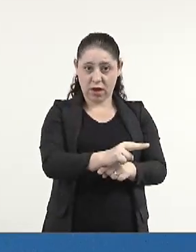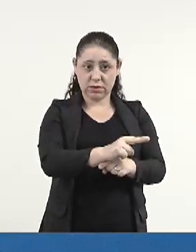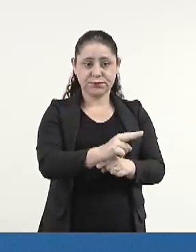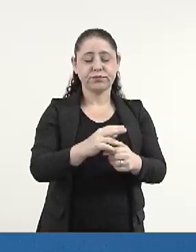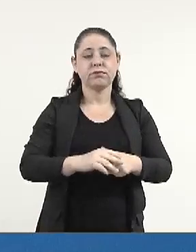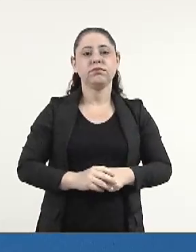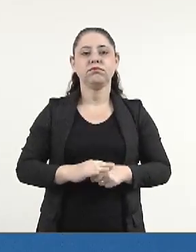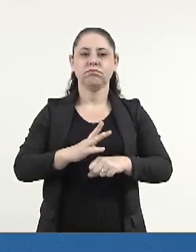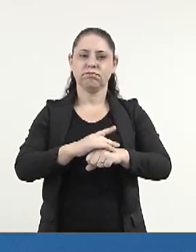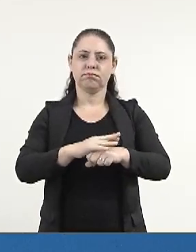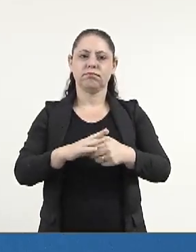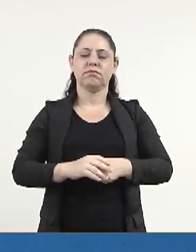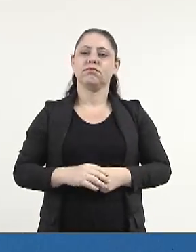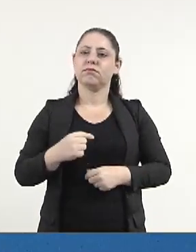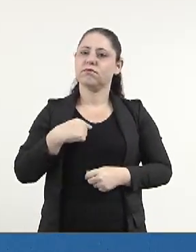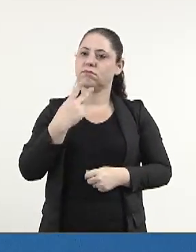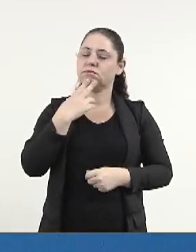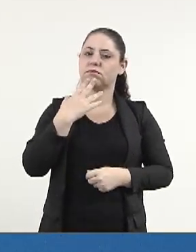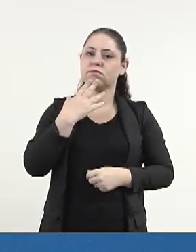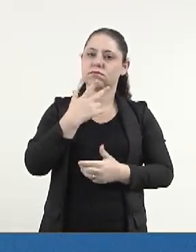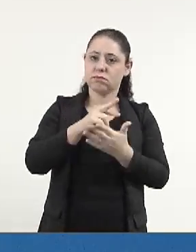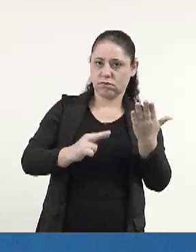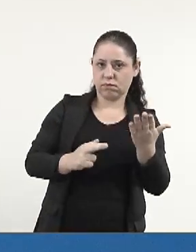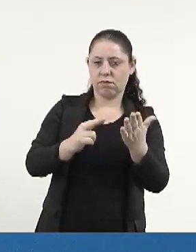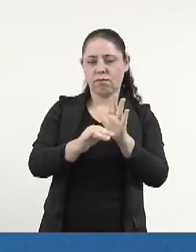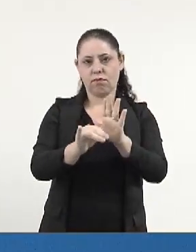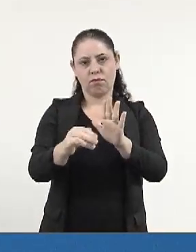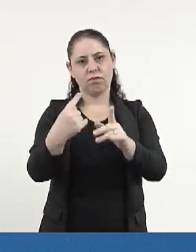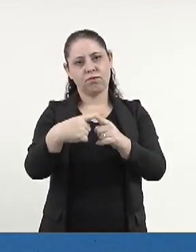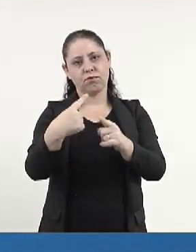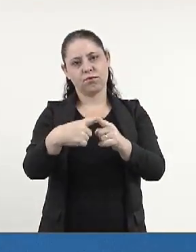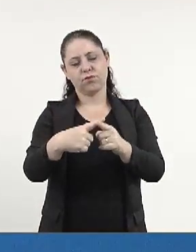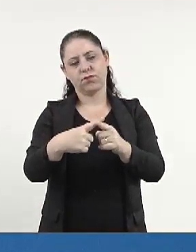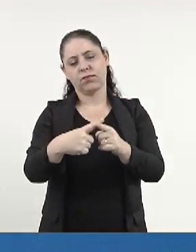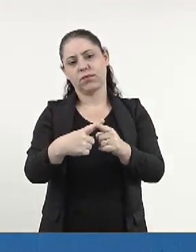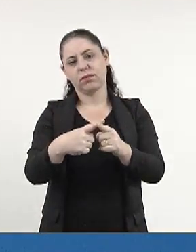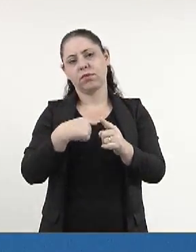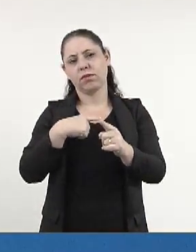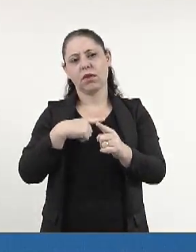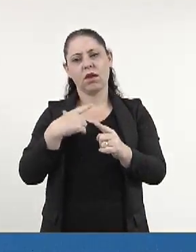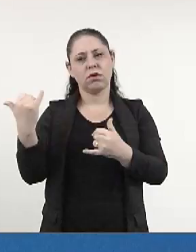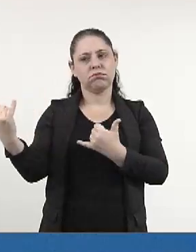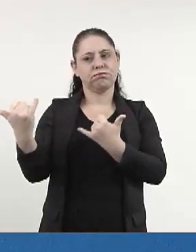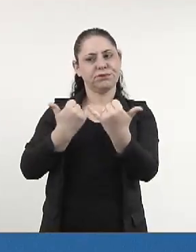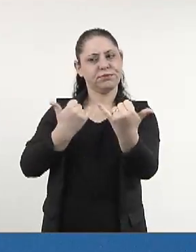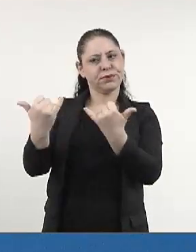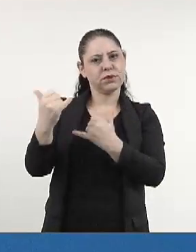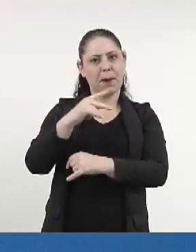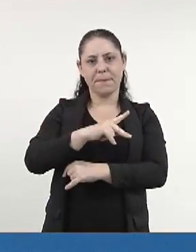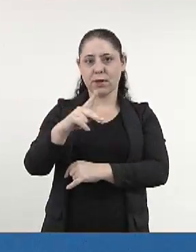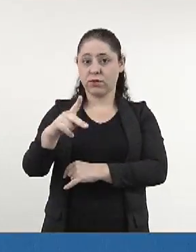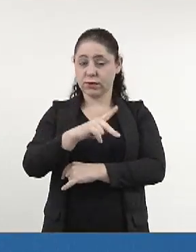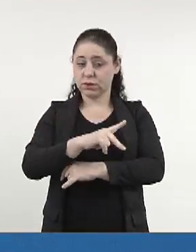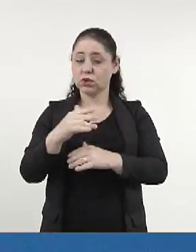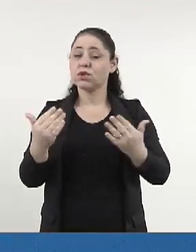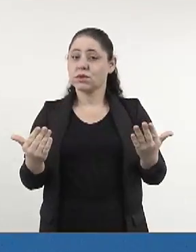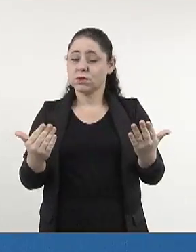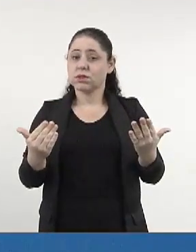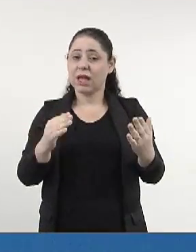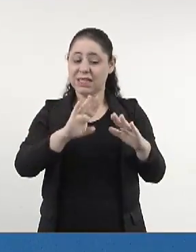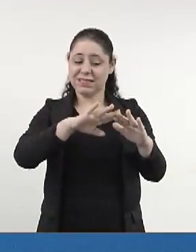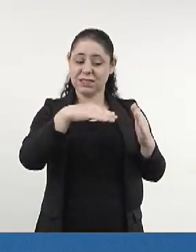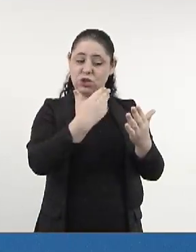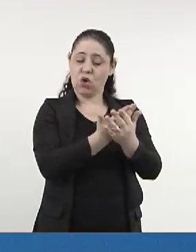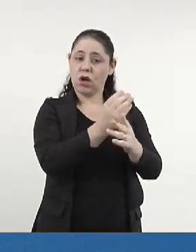Eu estou falando sem requerimento de informações, senhor presidente, porque recebi de alguns professores das